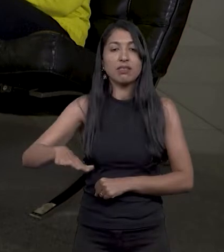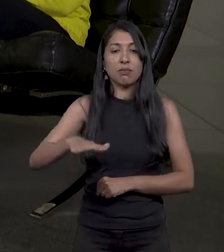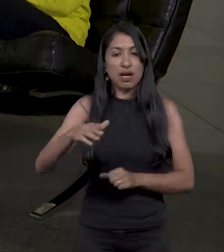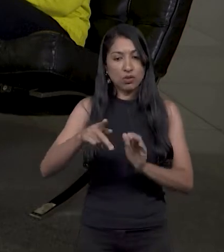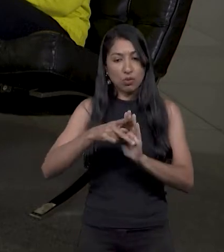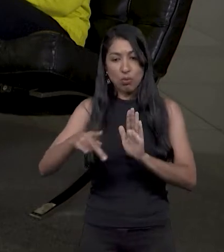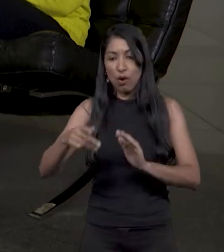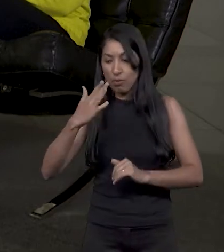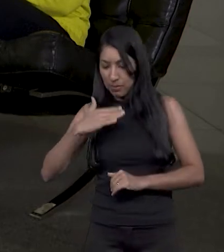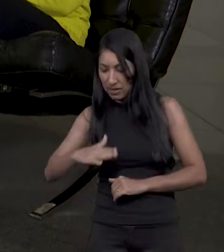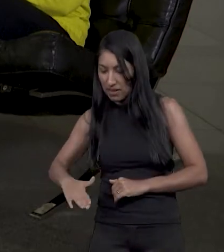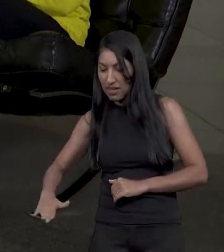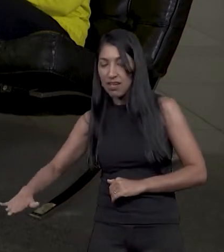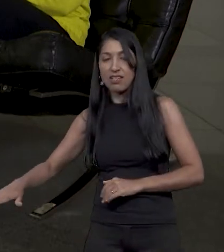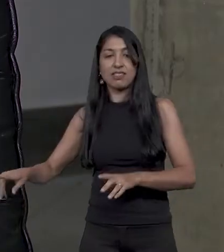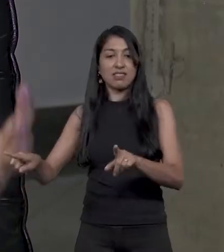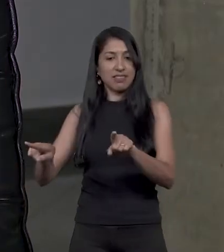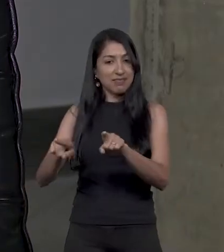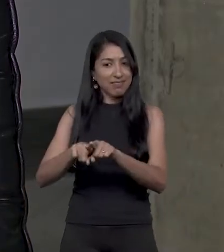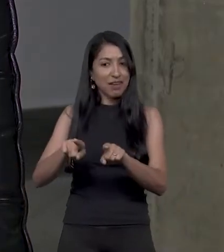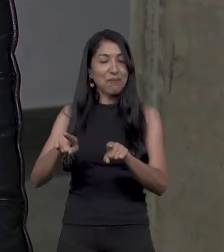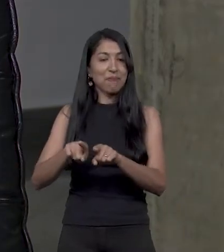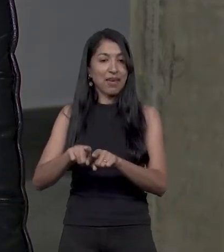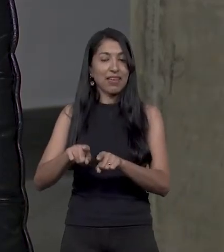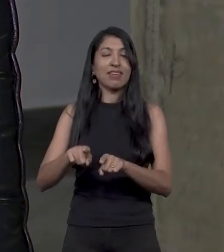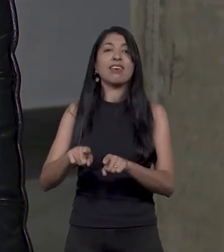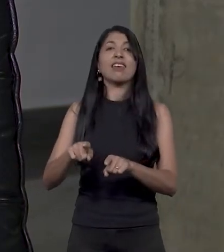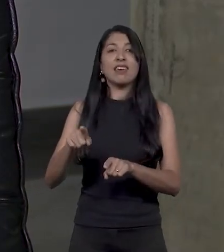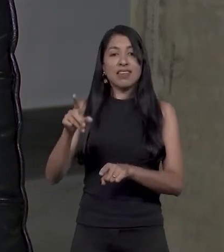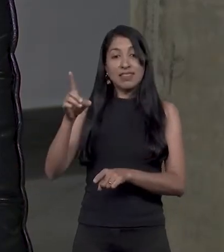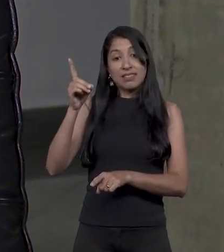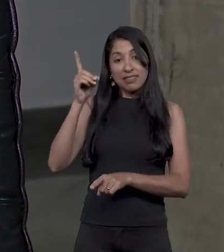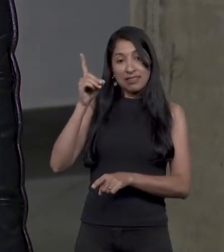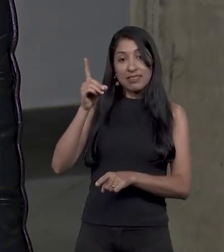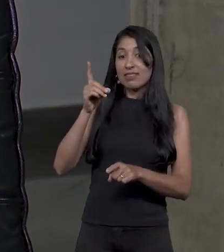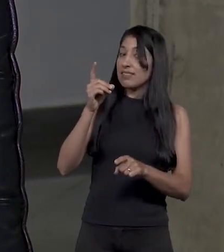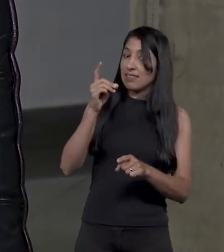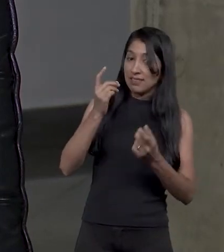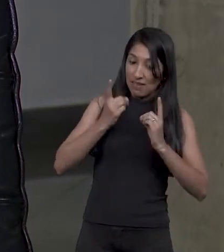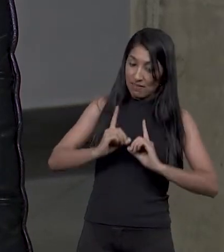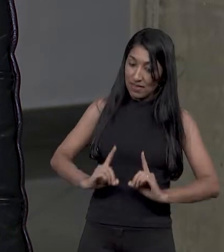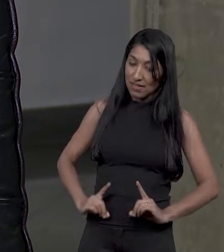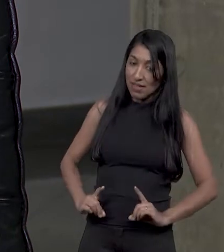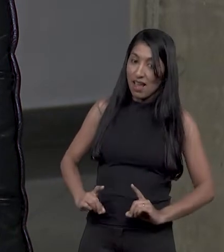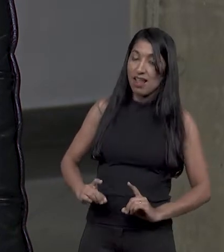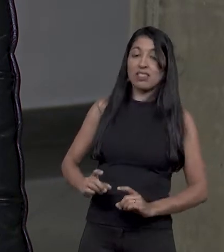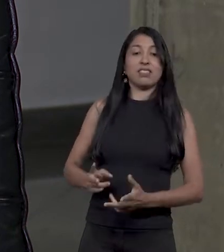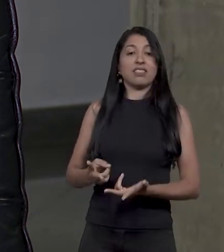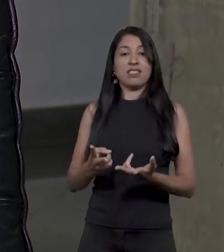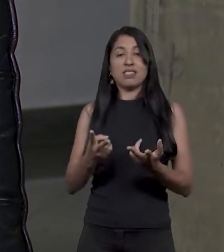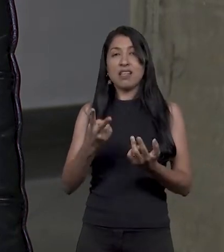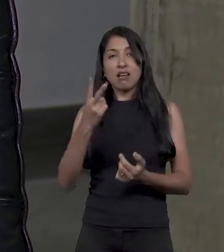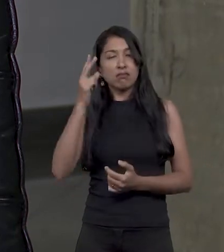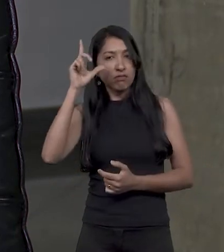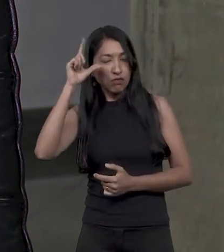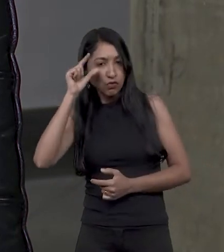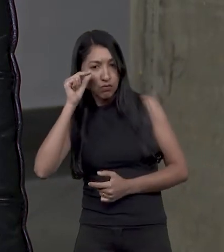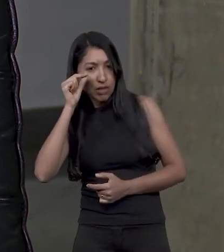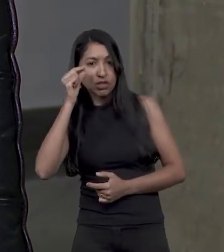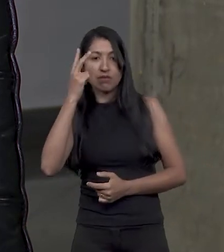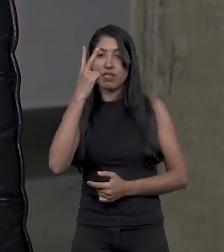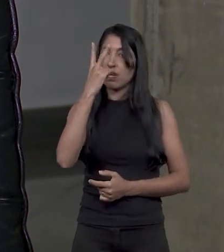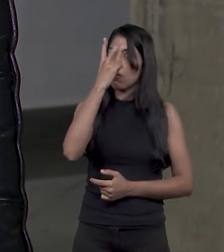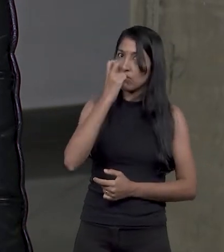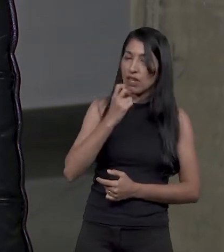infantil criado, as crianças deficientes visuais que moram em Taguatinga principalmente,